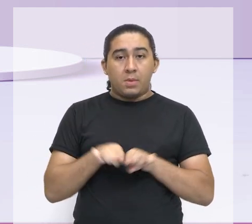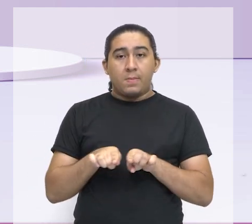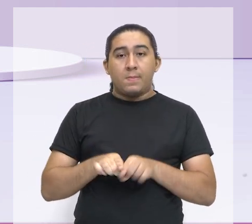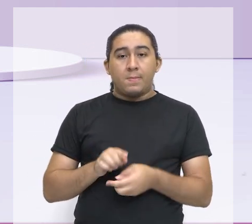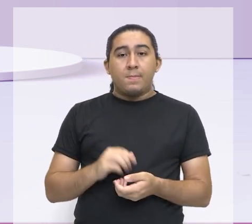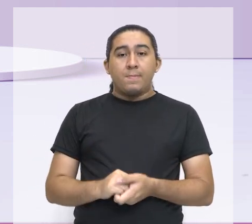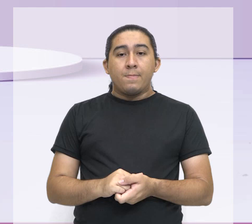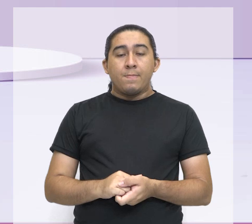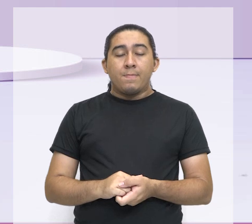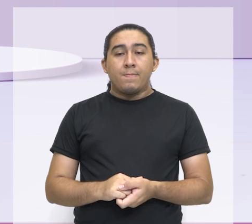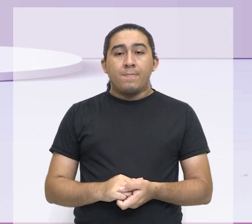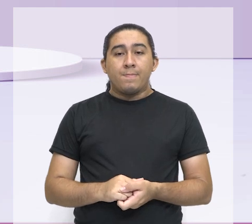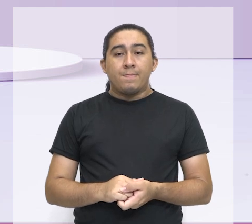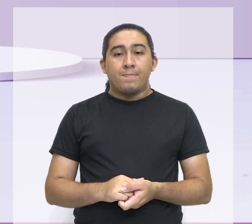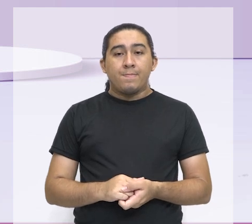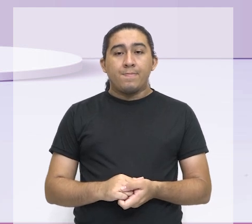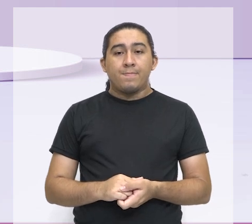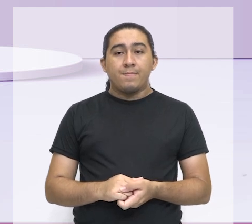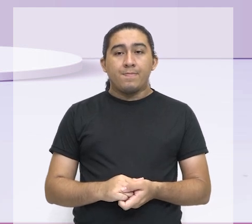Tá bom?